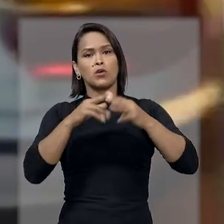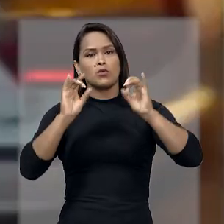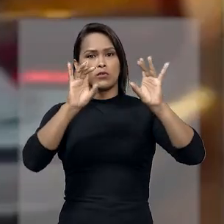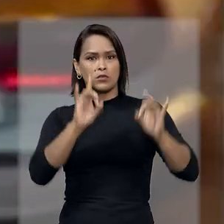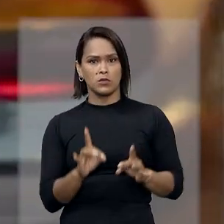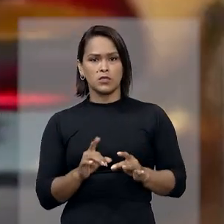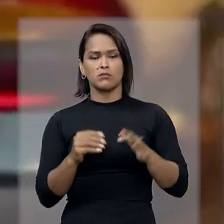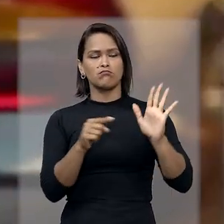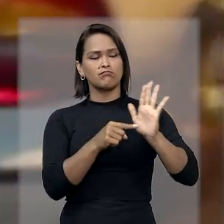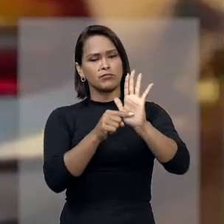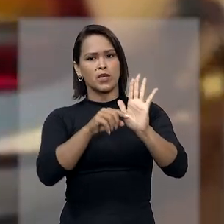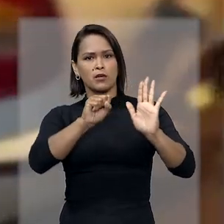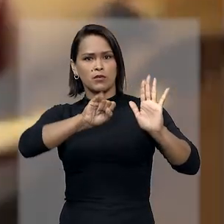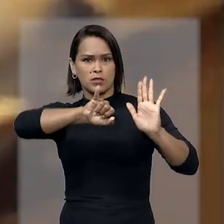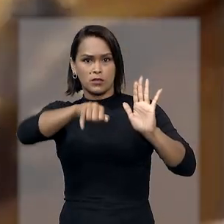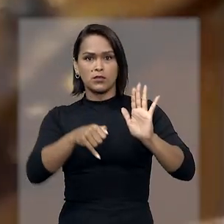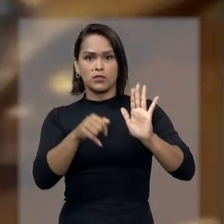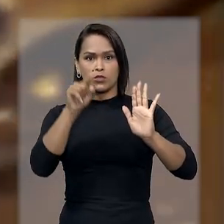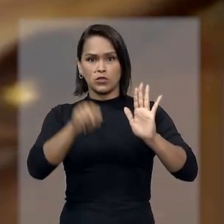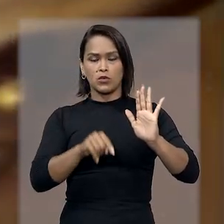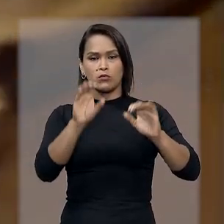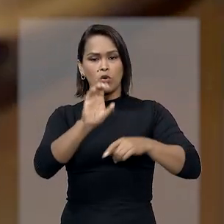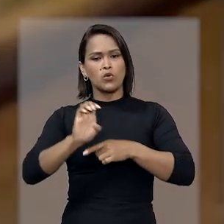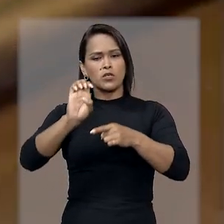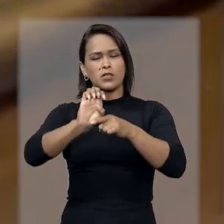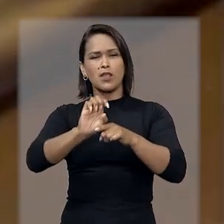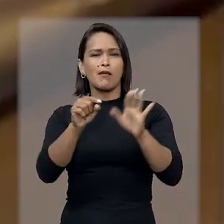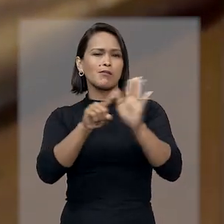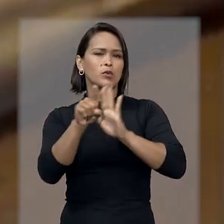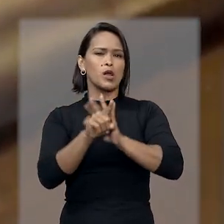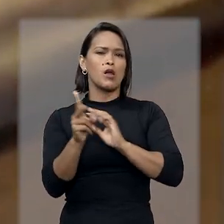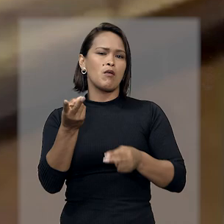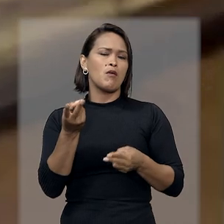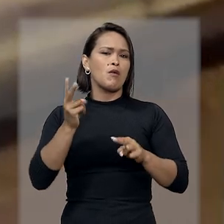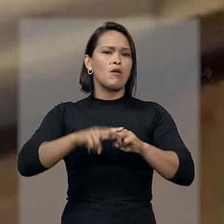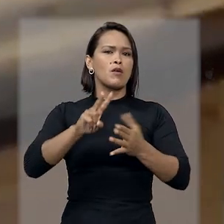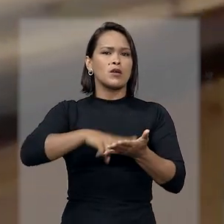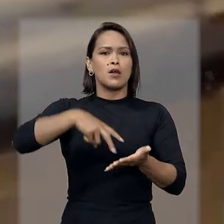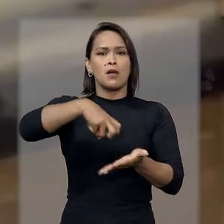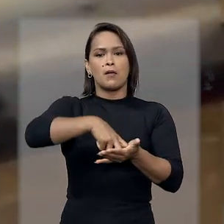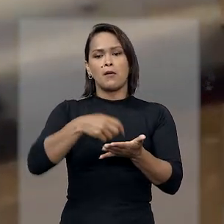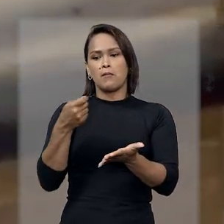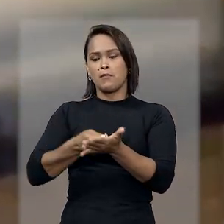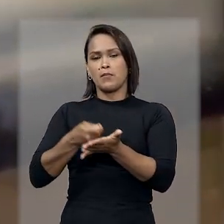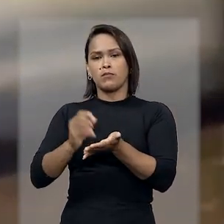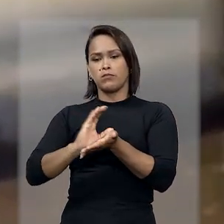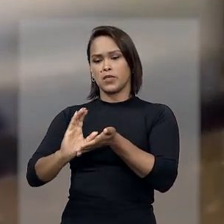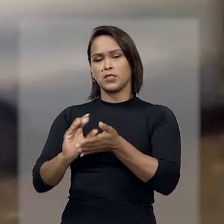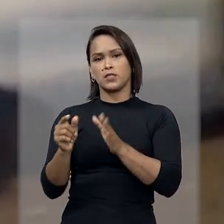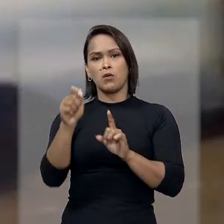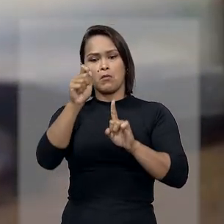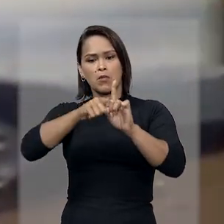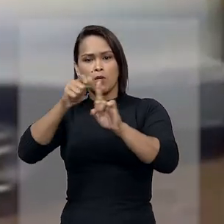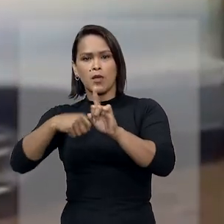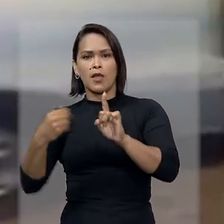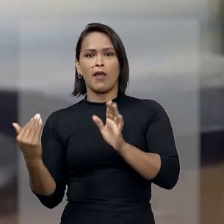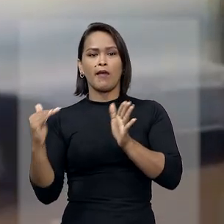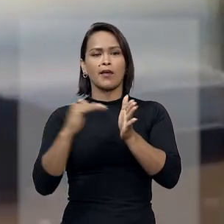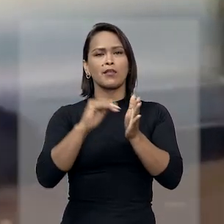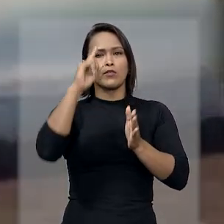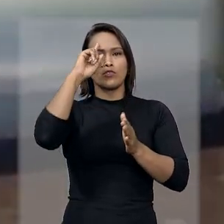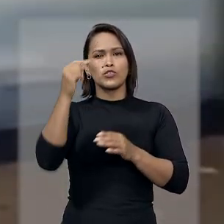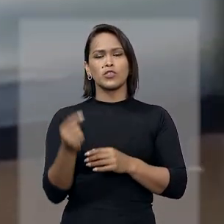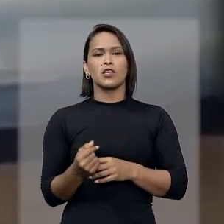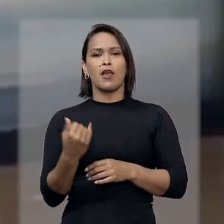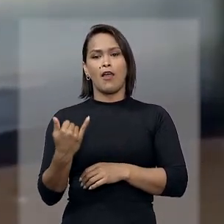apresentado ao STJ, o Estado questionou a condenação ao pagamento de uma pensão mensal até a data em que a vítima